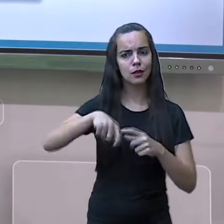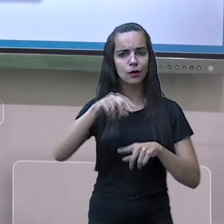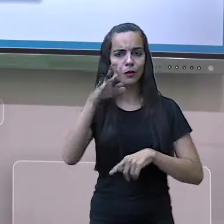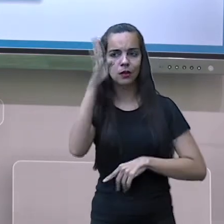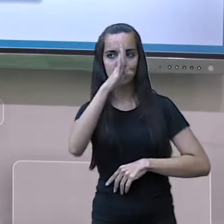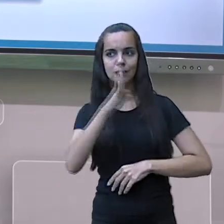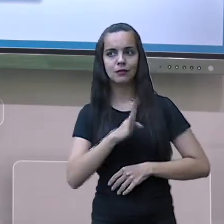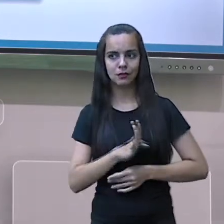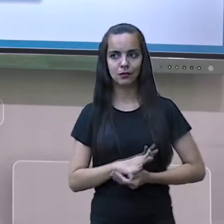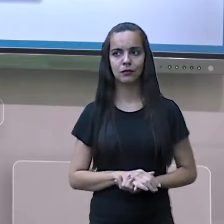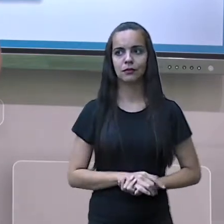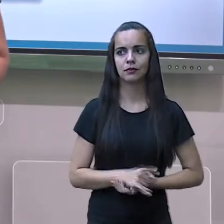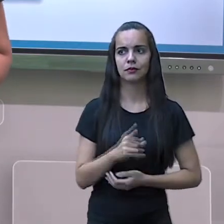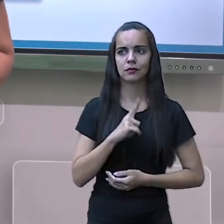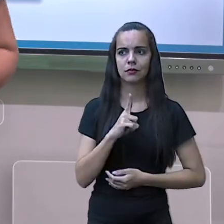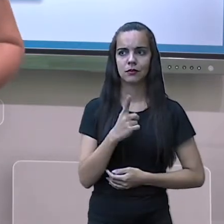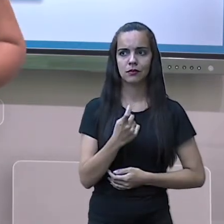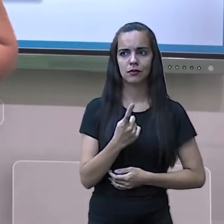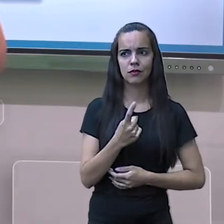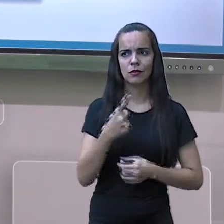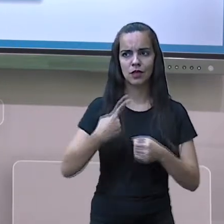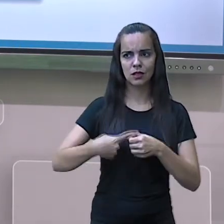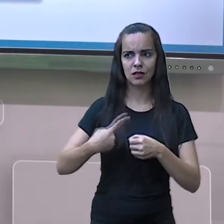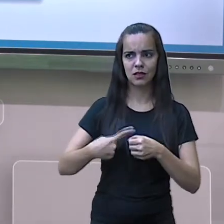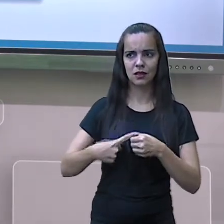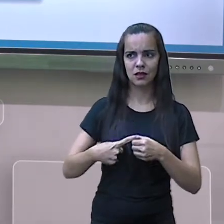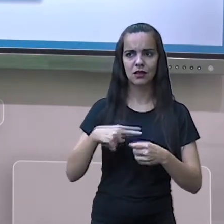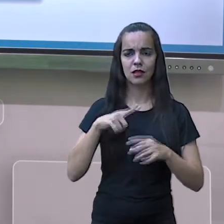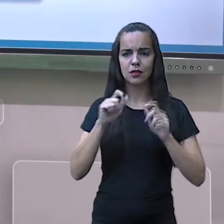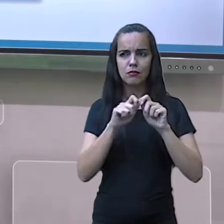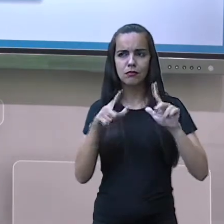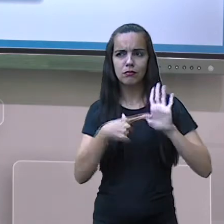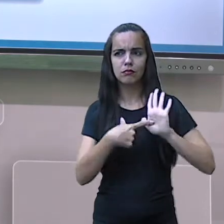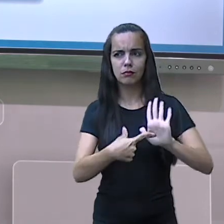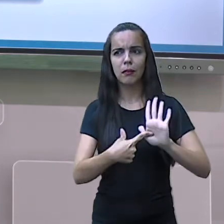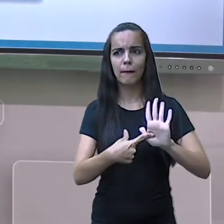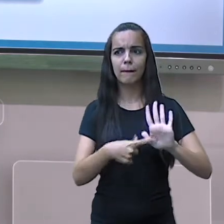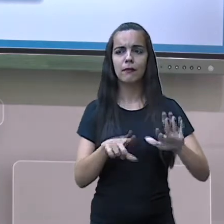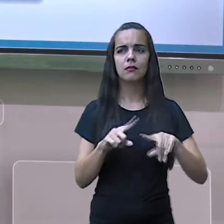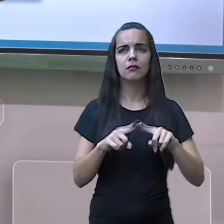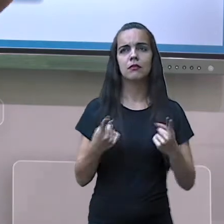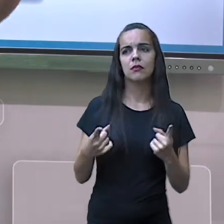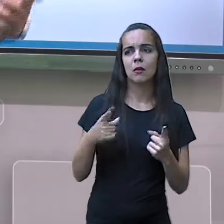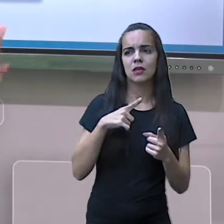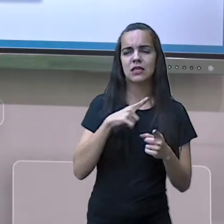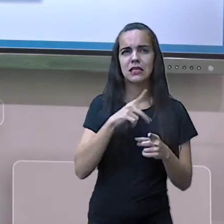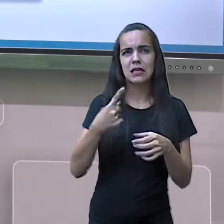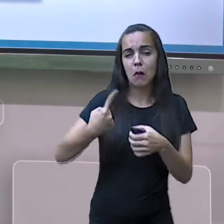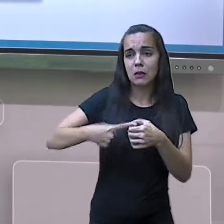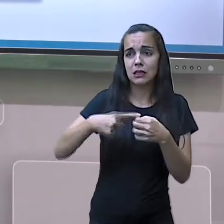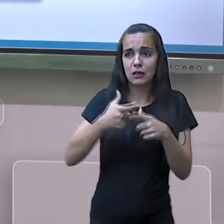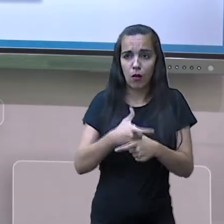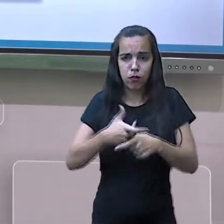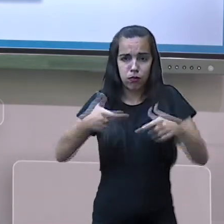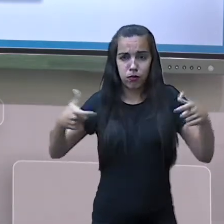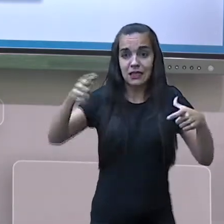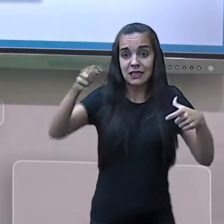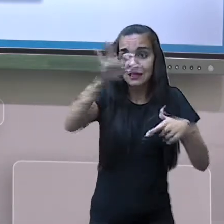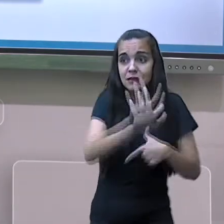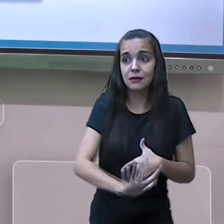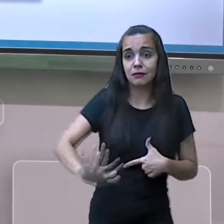nós temos uma cidade que nós podemos destacar como a nossa metrópole nacional